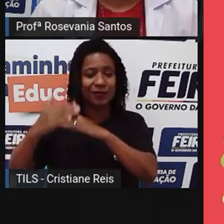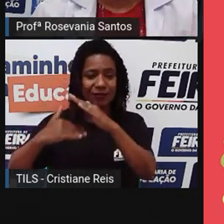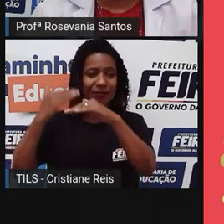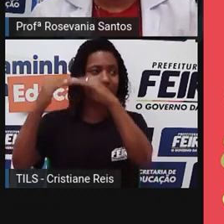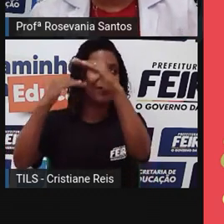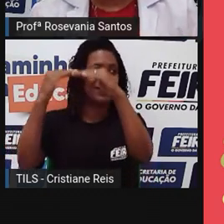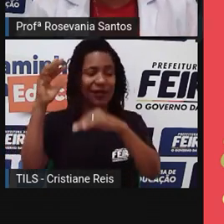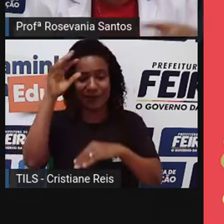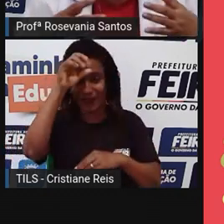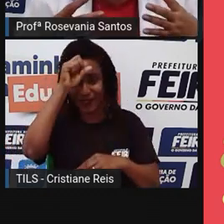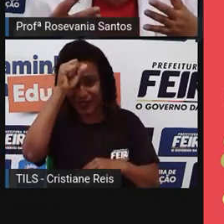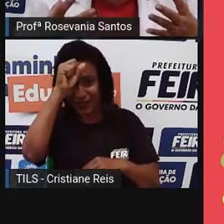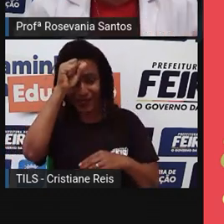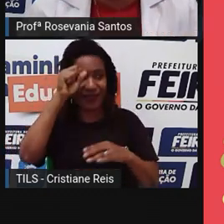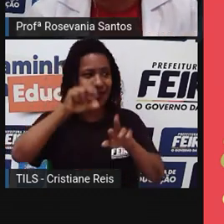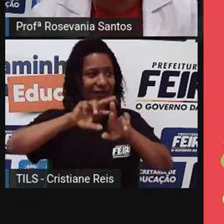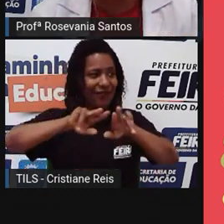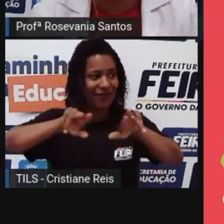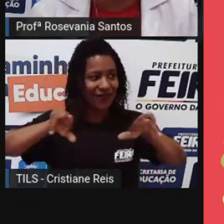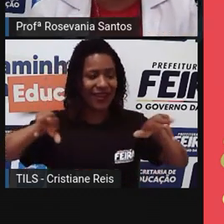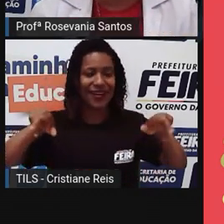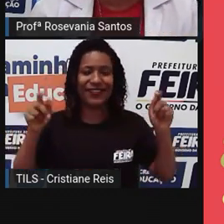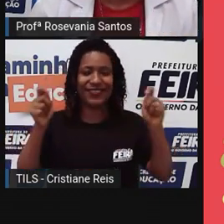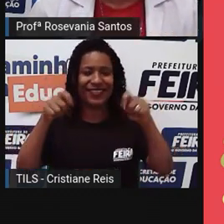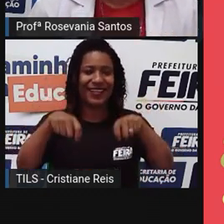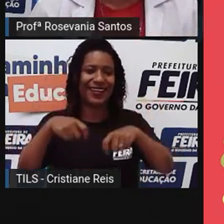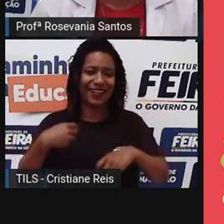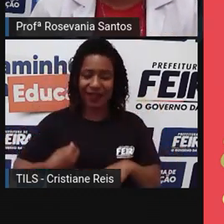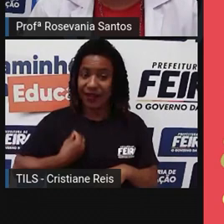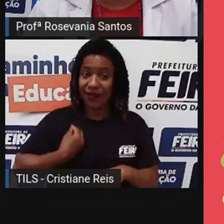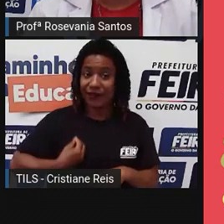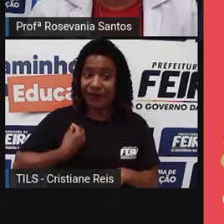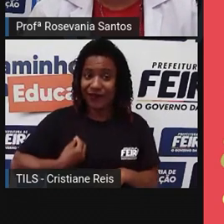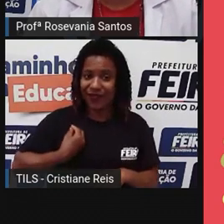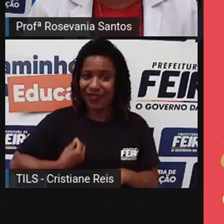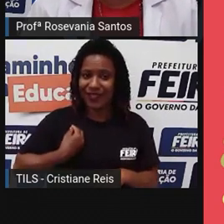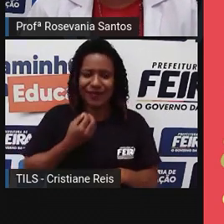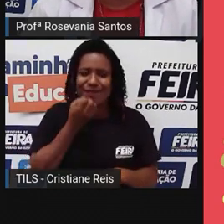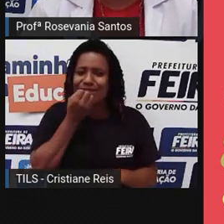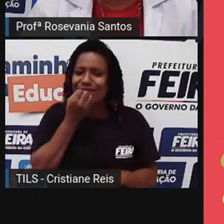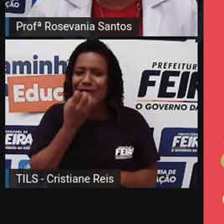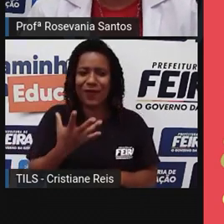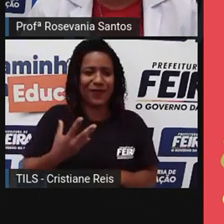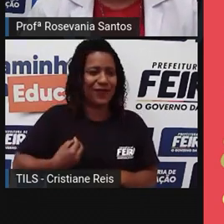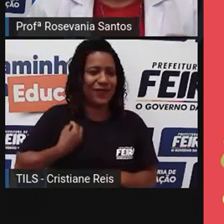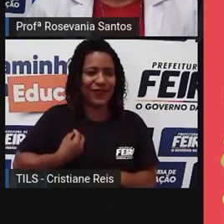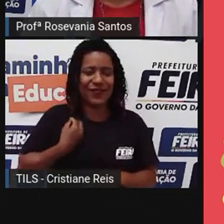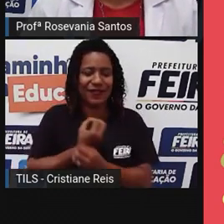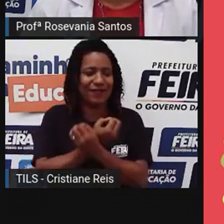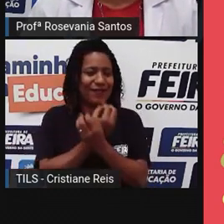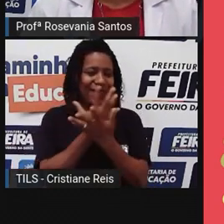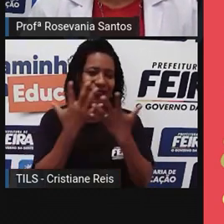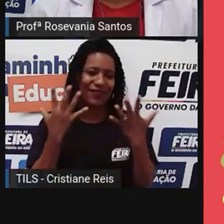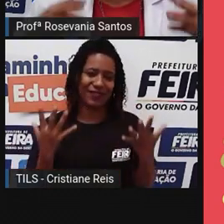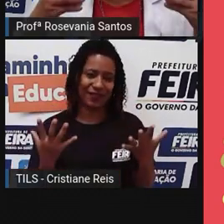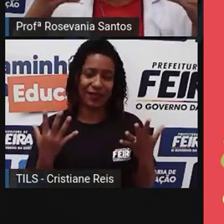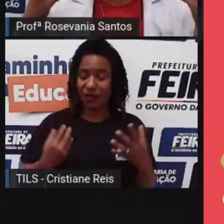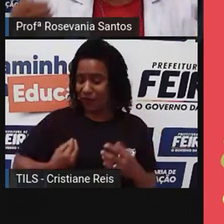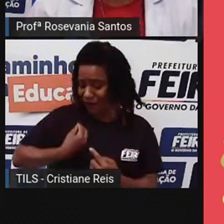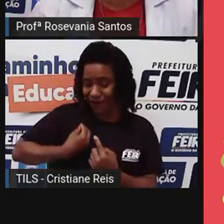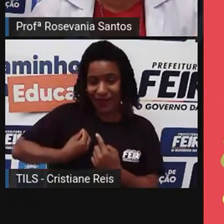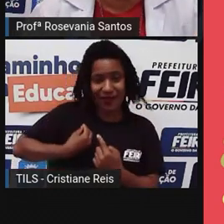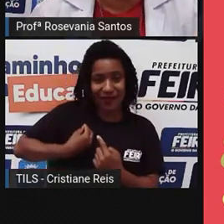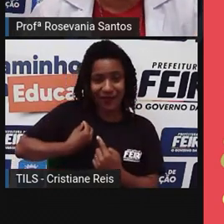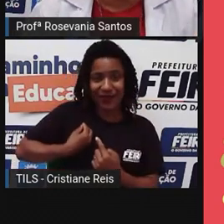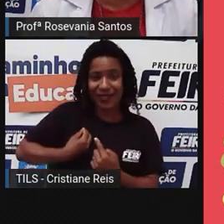de fazer coisas novas, de viver coisas novas. Porque viver é bom, gente. Viver é maravilhoso. É uma dádiva que Deus,